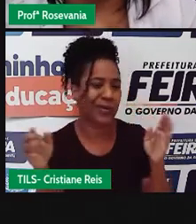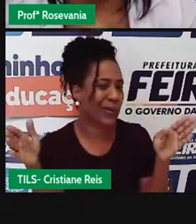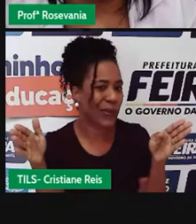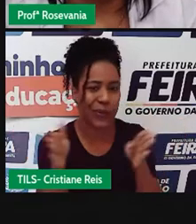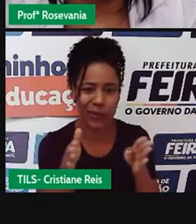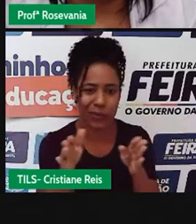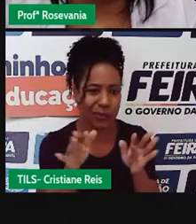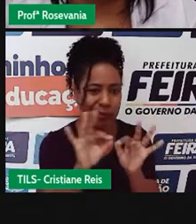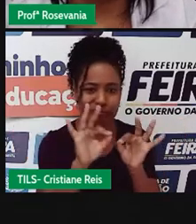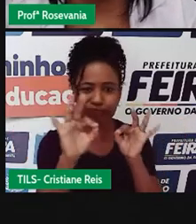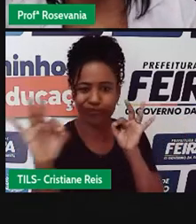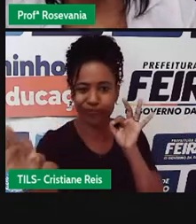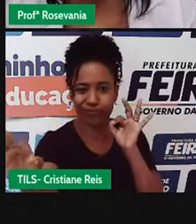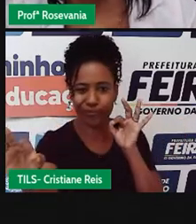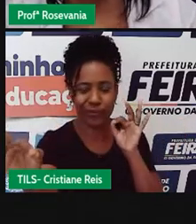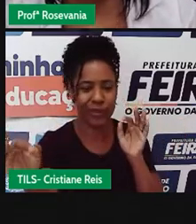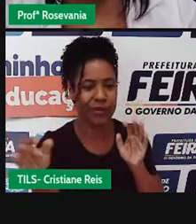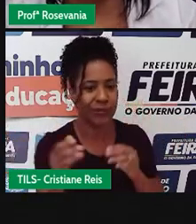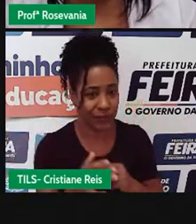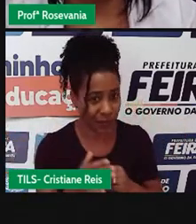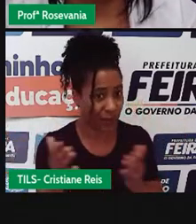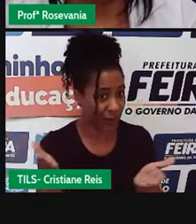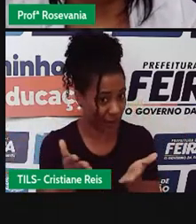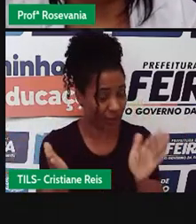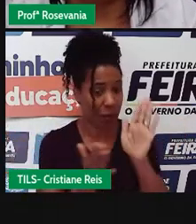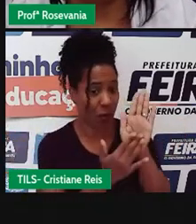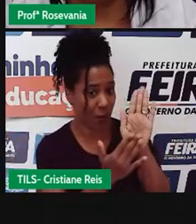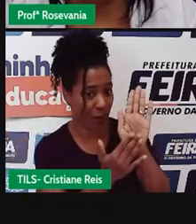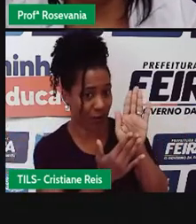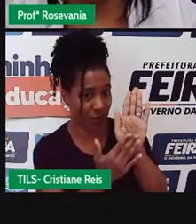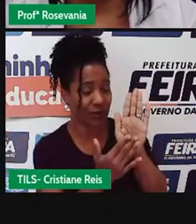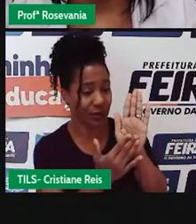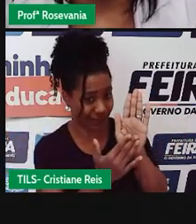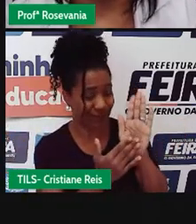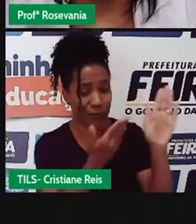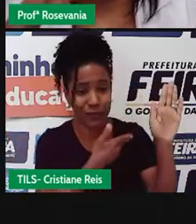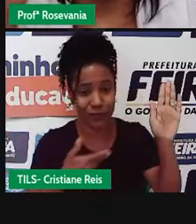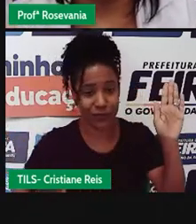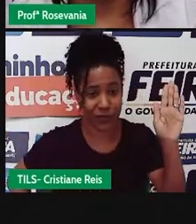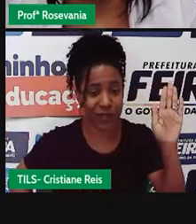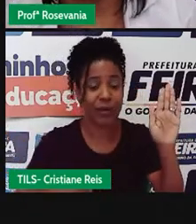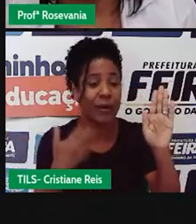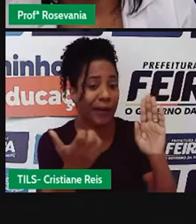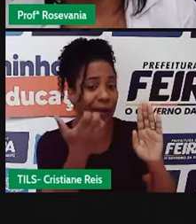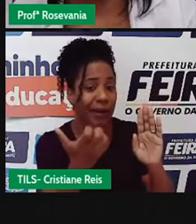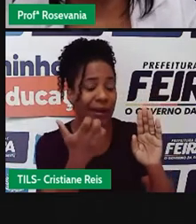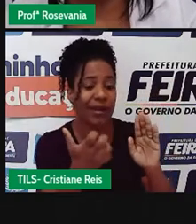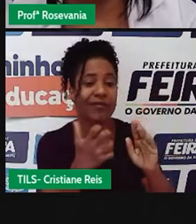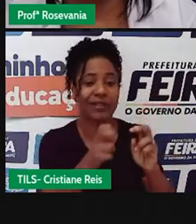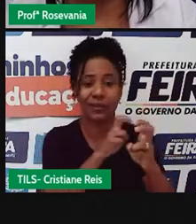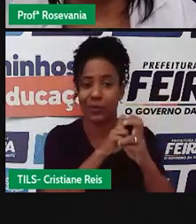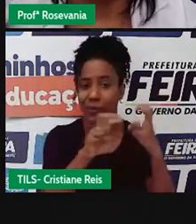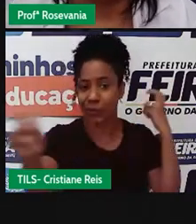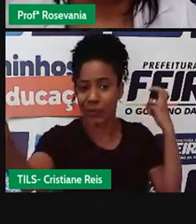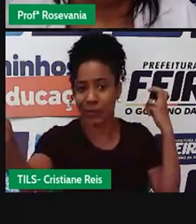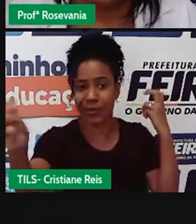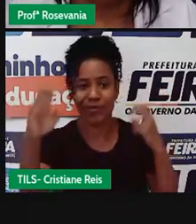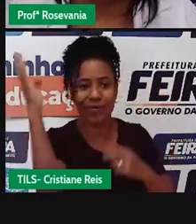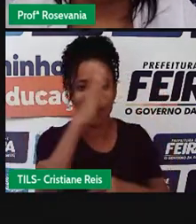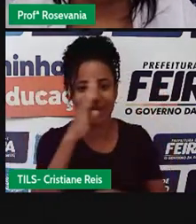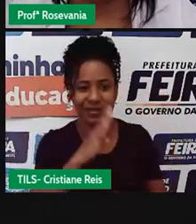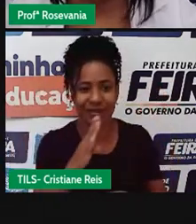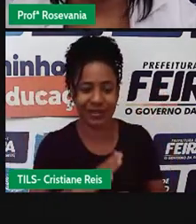Há até aí uma proposta do governo federal agora de fazer, né, uma ferrovia interligando estados do litoral brasileiro, mas